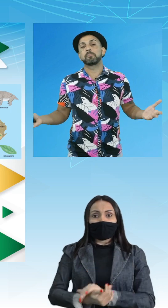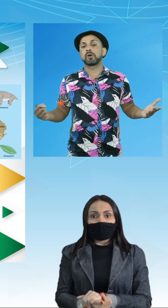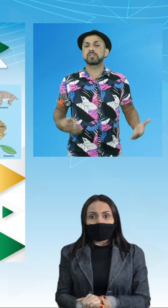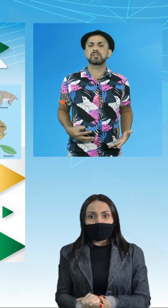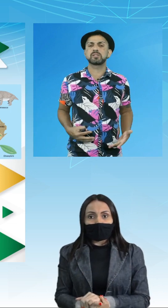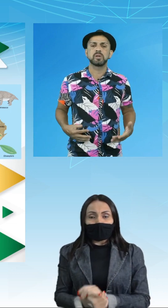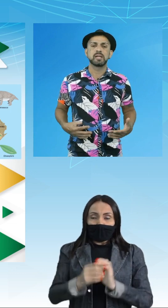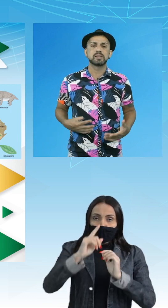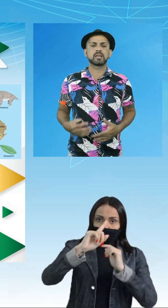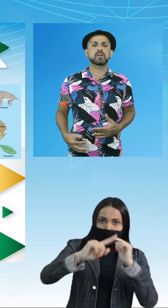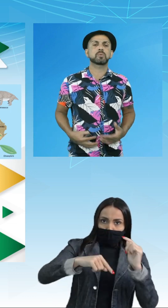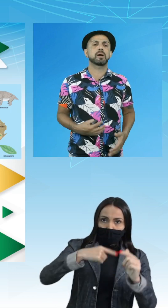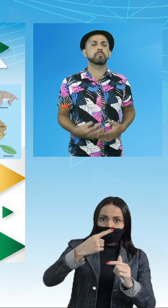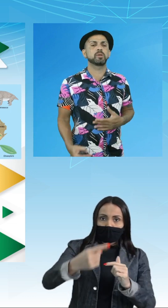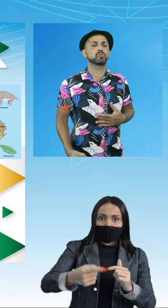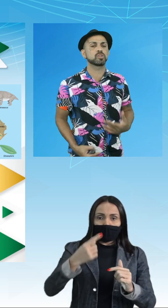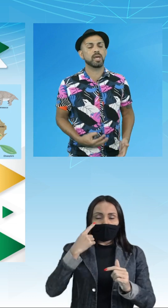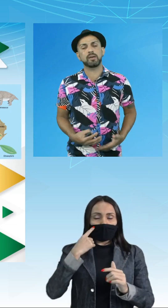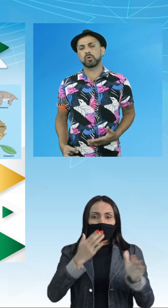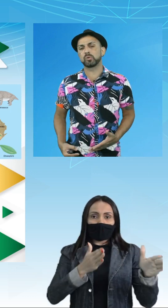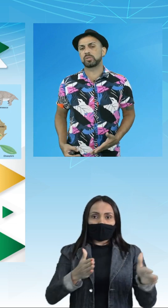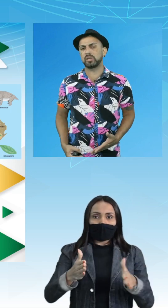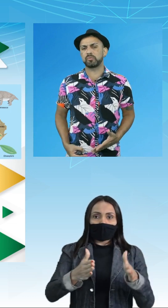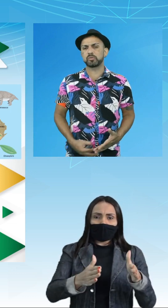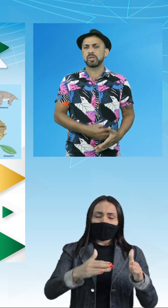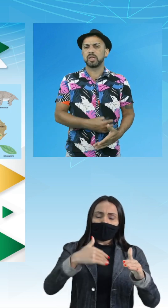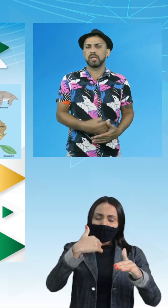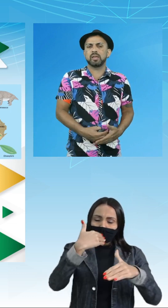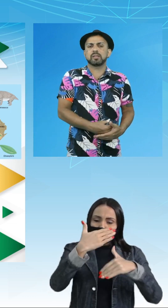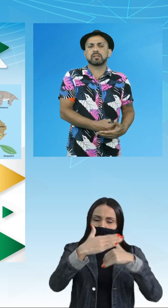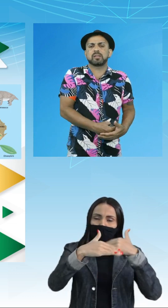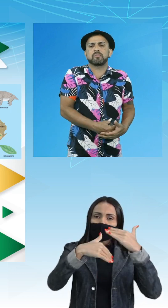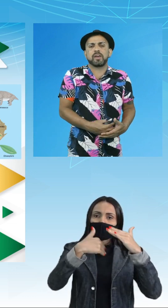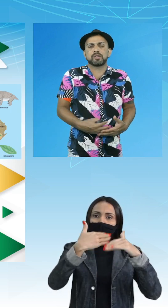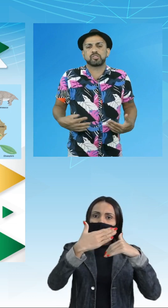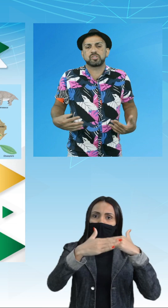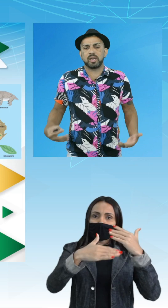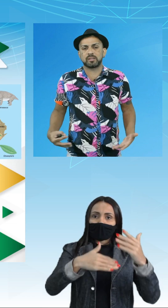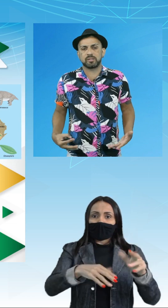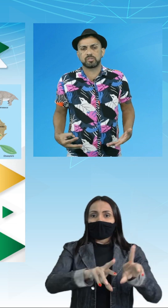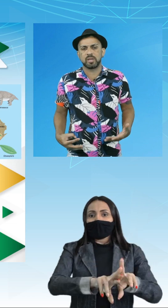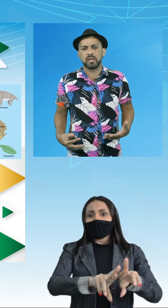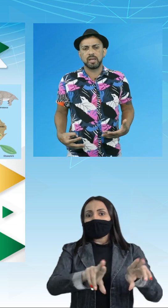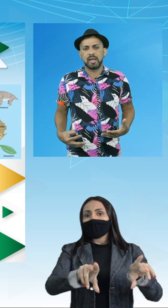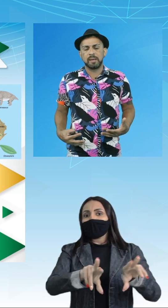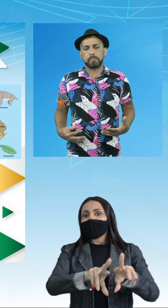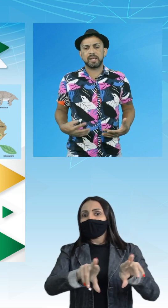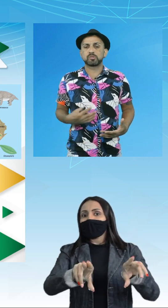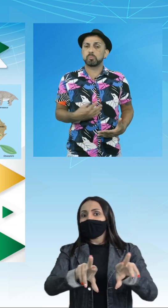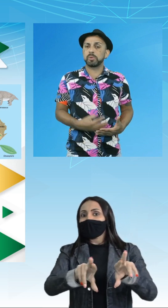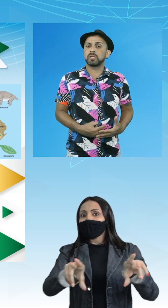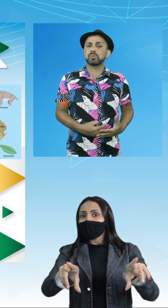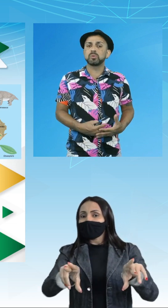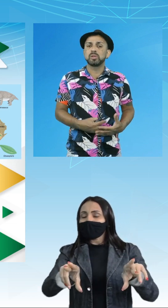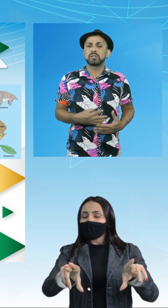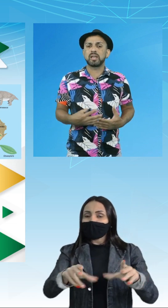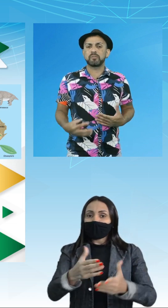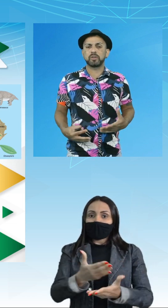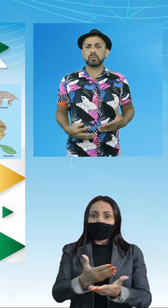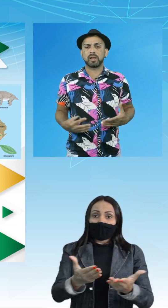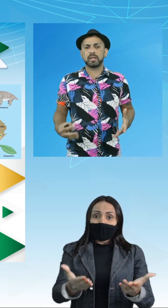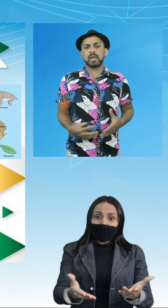após isso, seguiram caminhos evolutivos e divergentes, presumindo